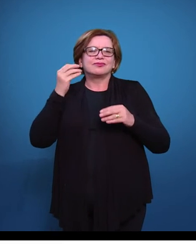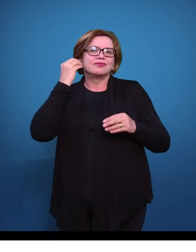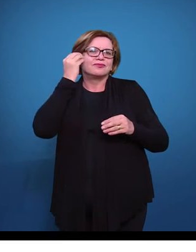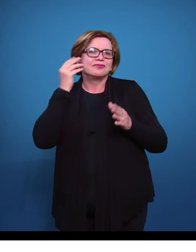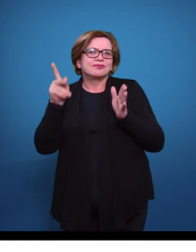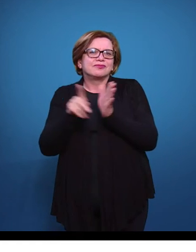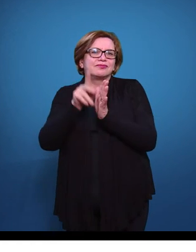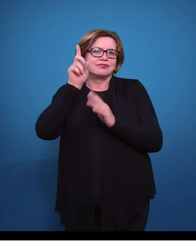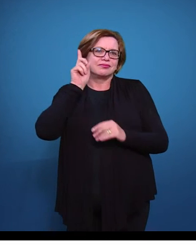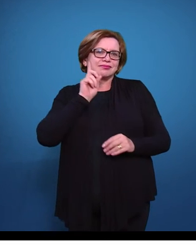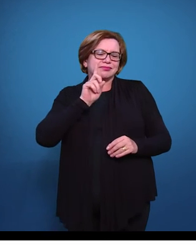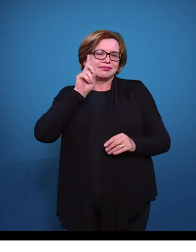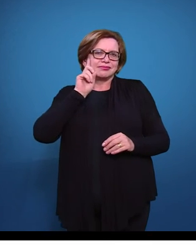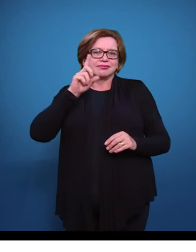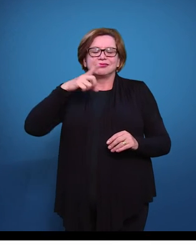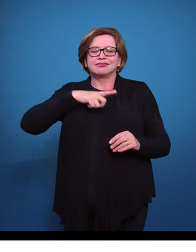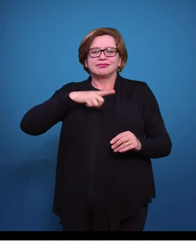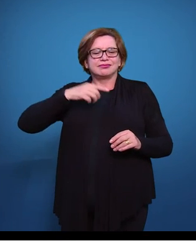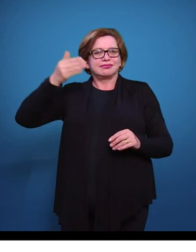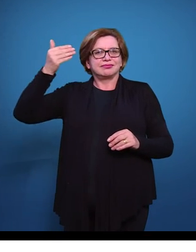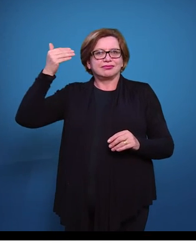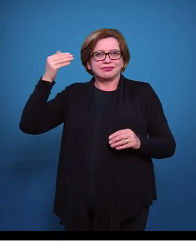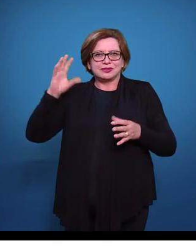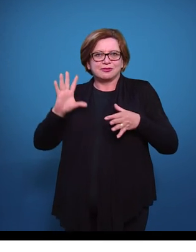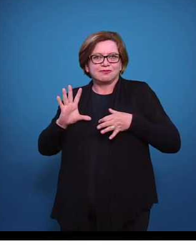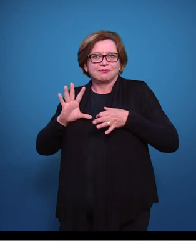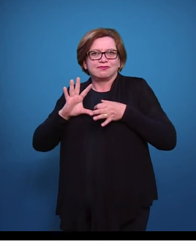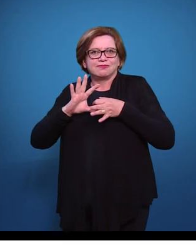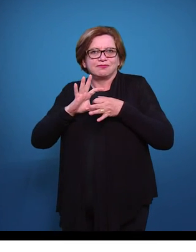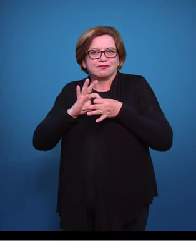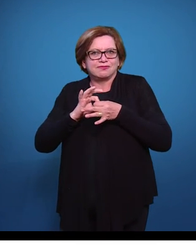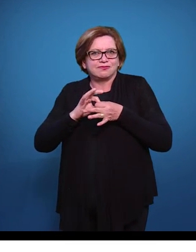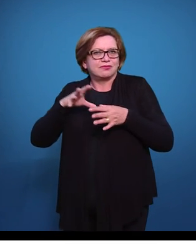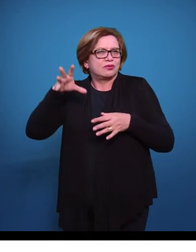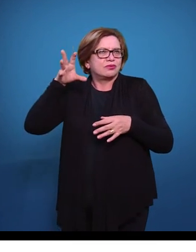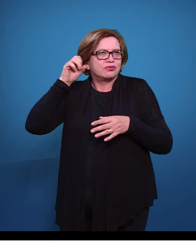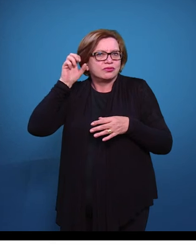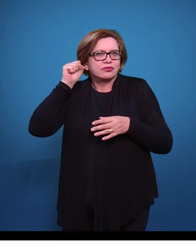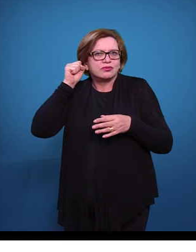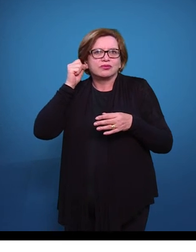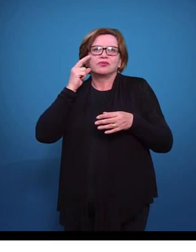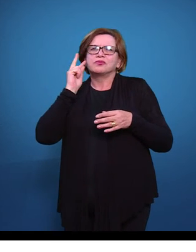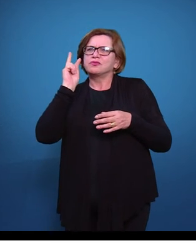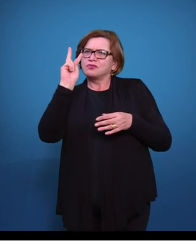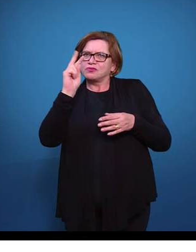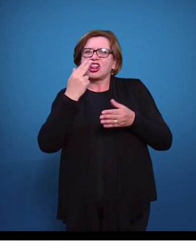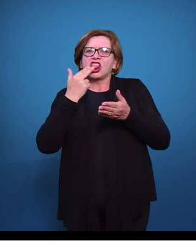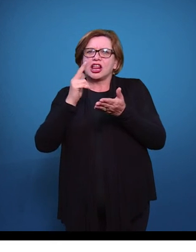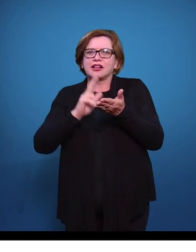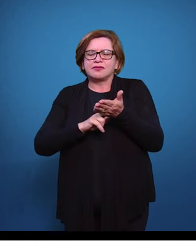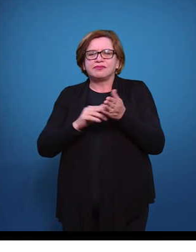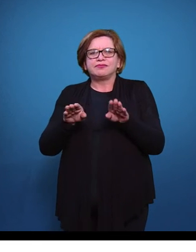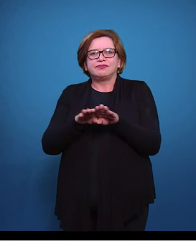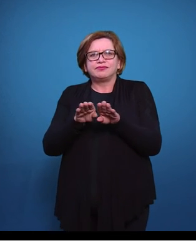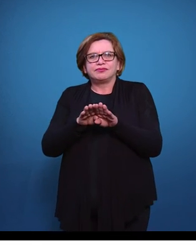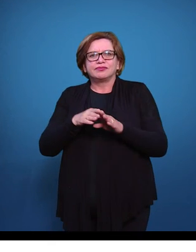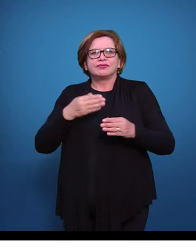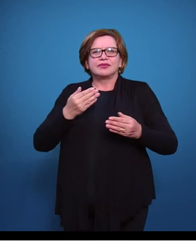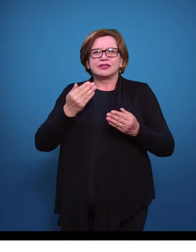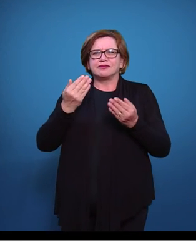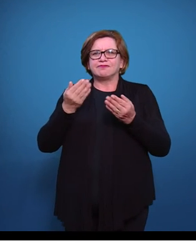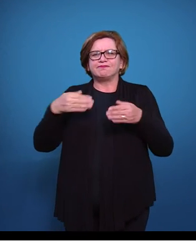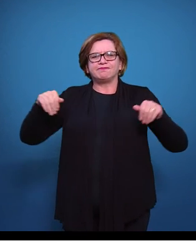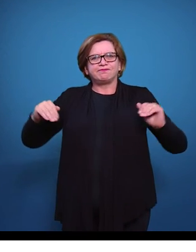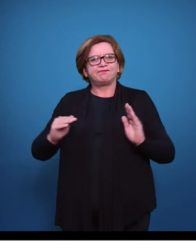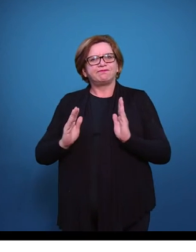-americanas. Havia, na época, a integração de áudio, vídeo e correspondência, e a orientação era face a